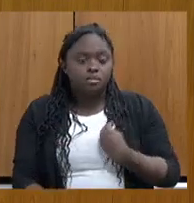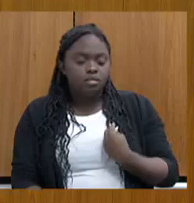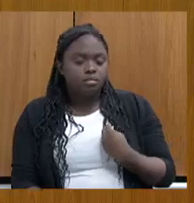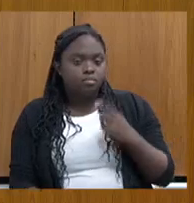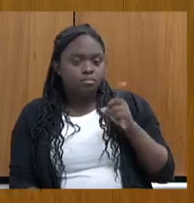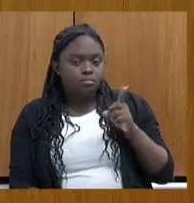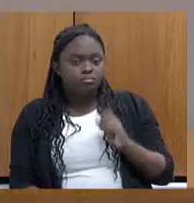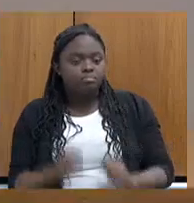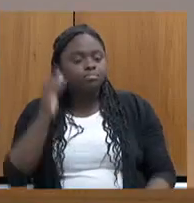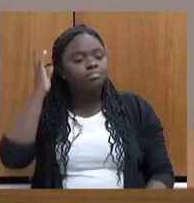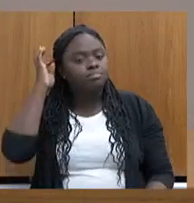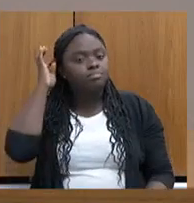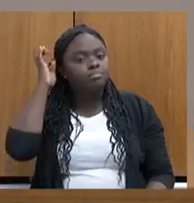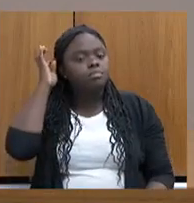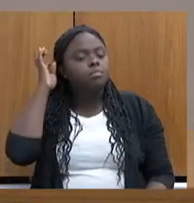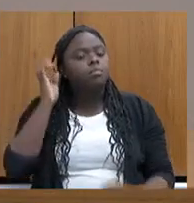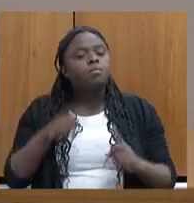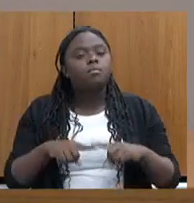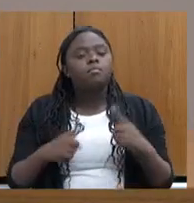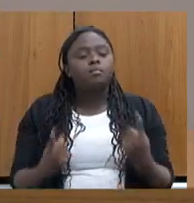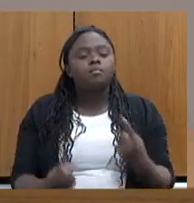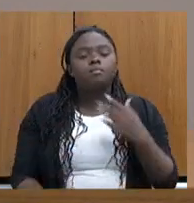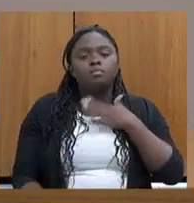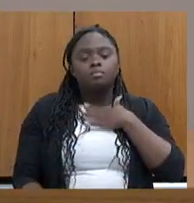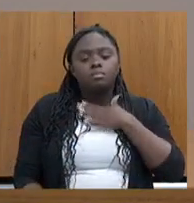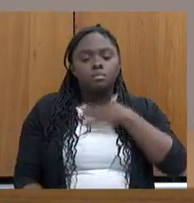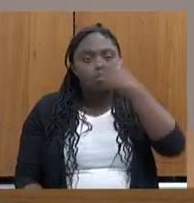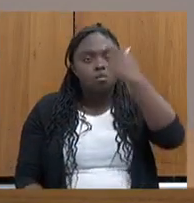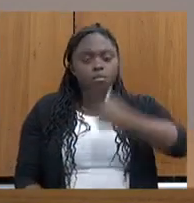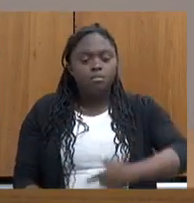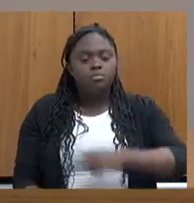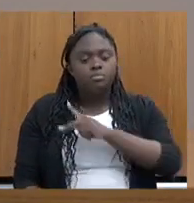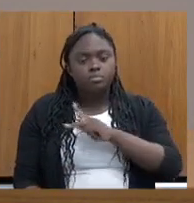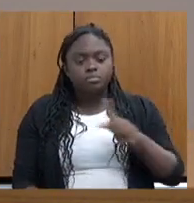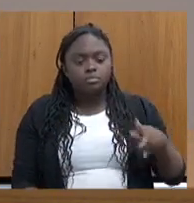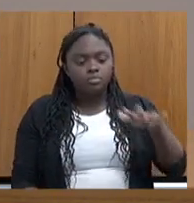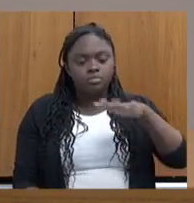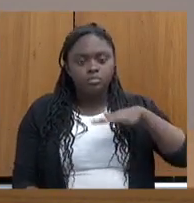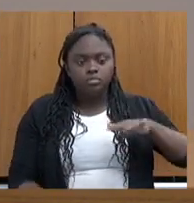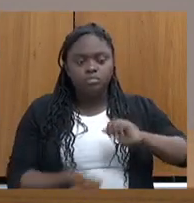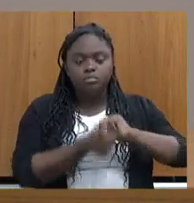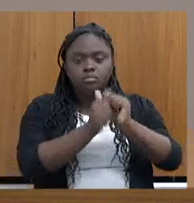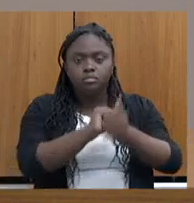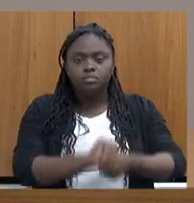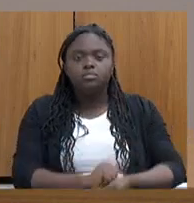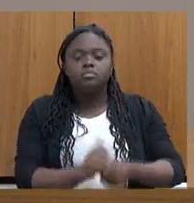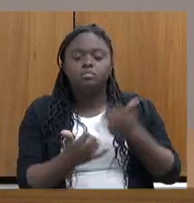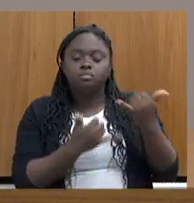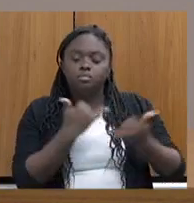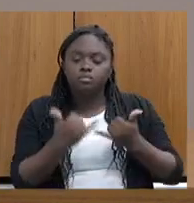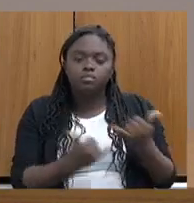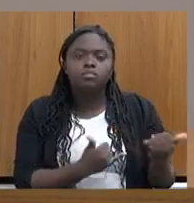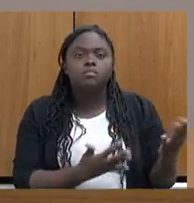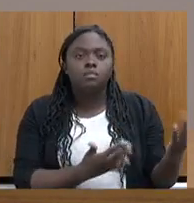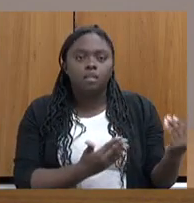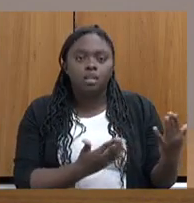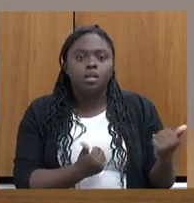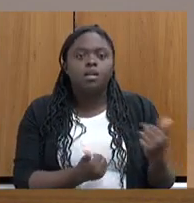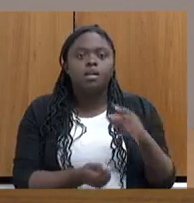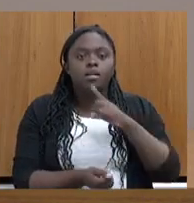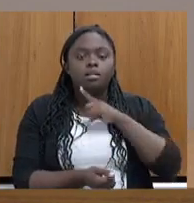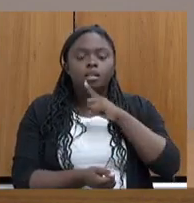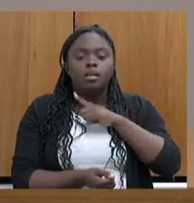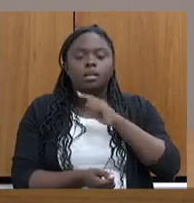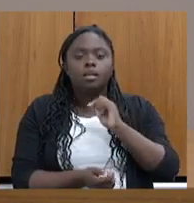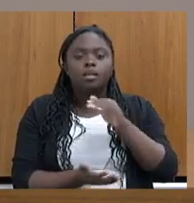Mas a minha área, que é muito específica aqui, como presidente da Comissão de Esportes, Lazer e Juventude, existe até